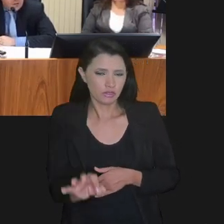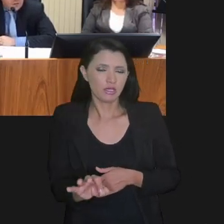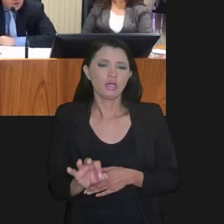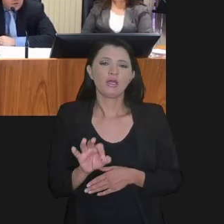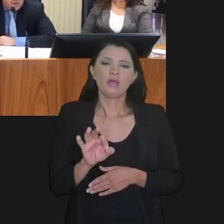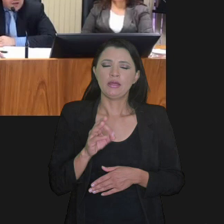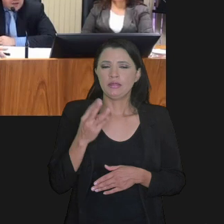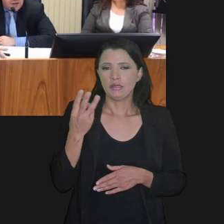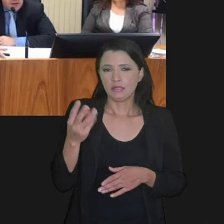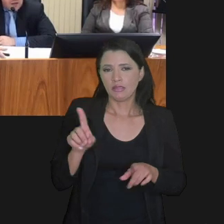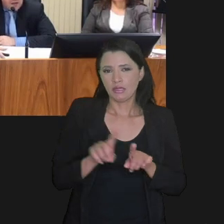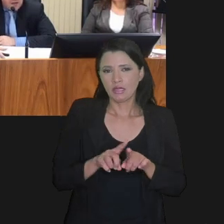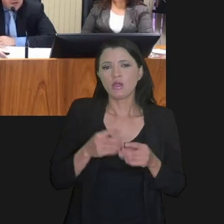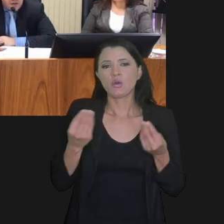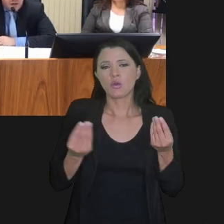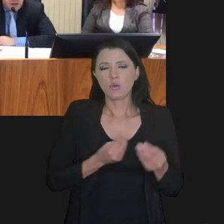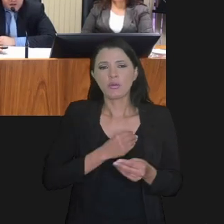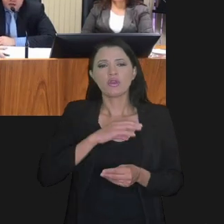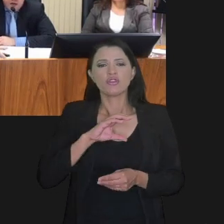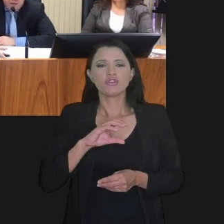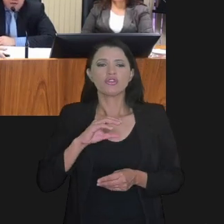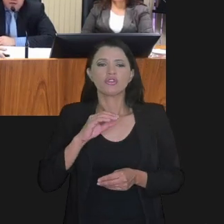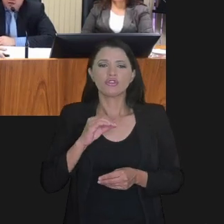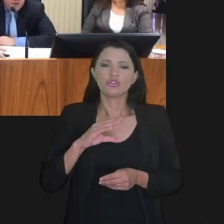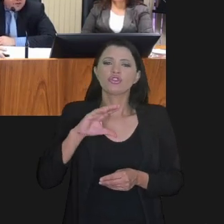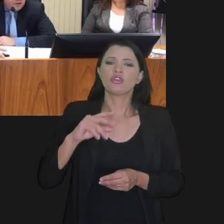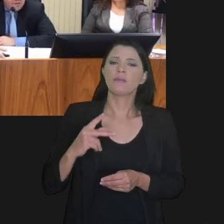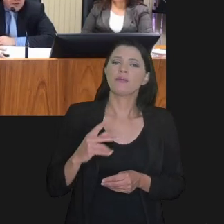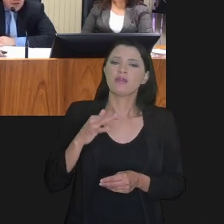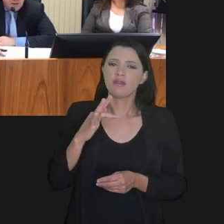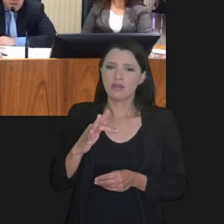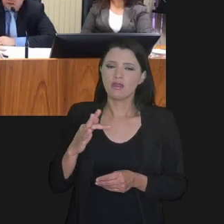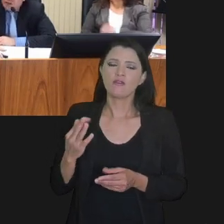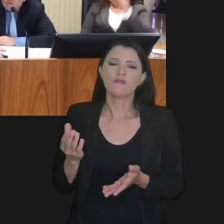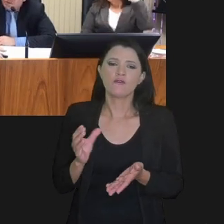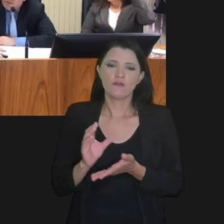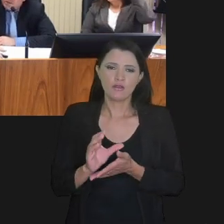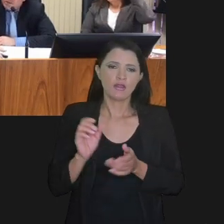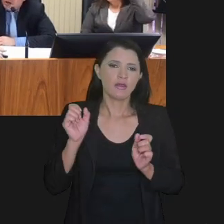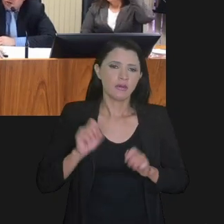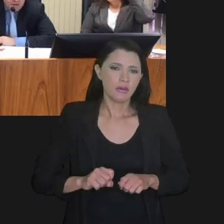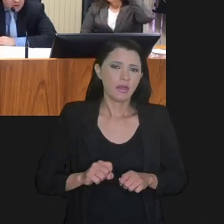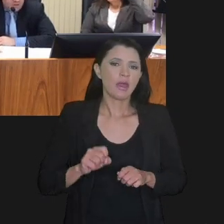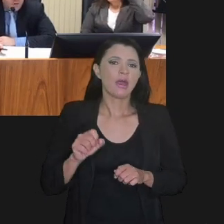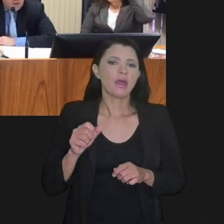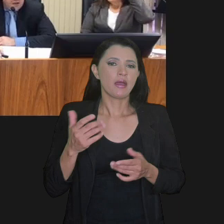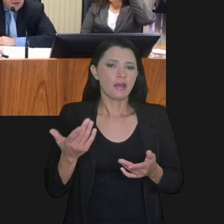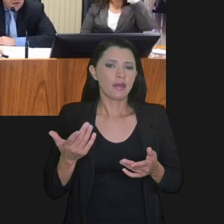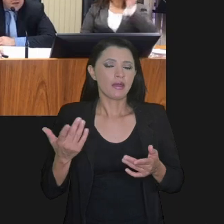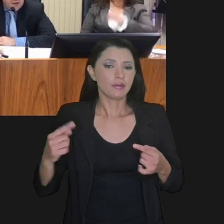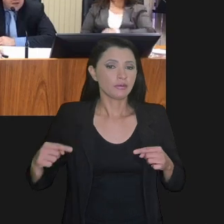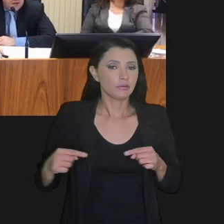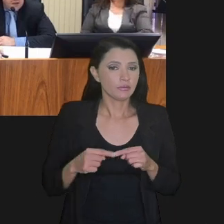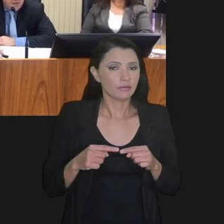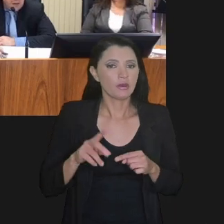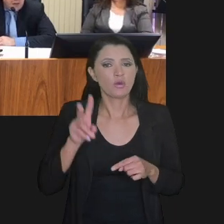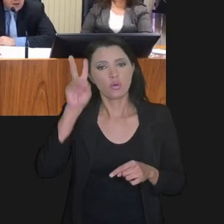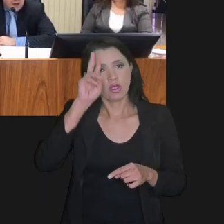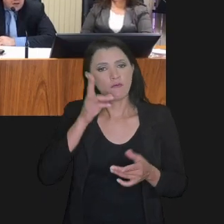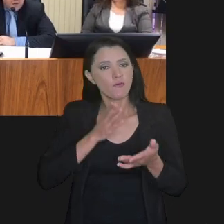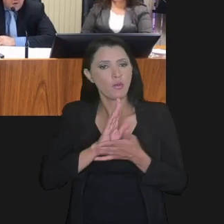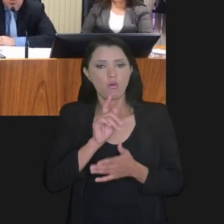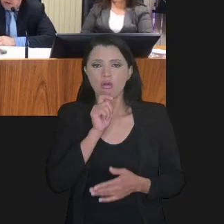as contribuições previdenciárias de terceiros encadadas mediante GPS, guia de previdência social, então essas não podem entrar na transação,